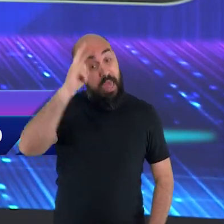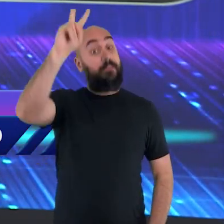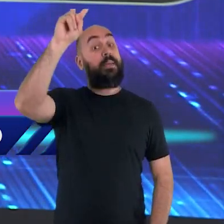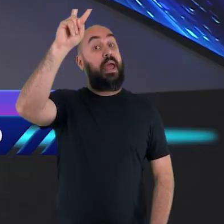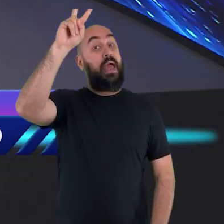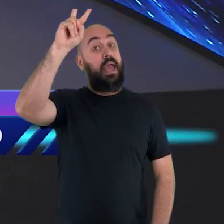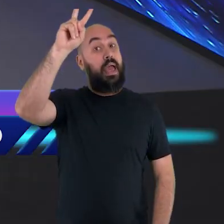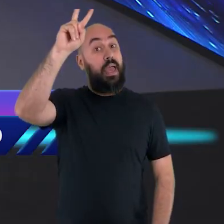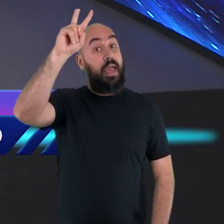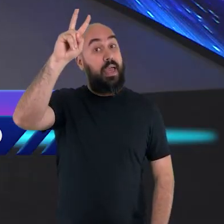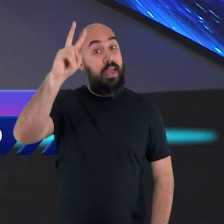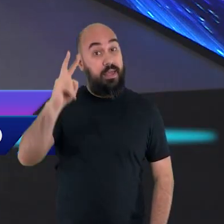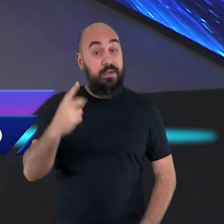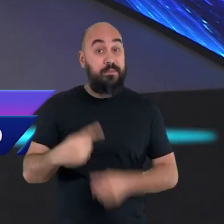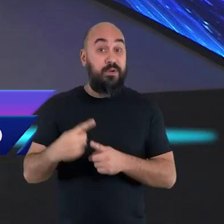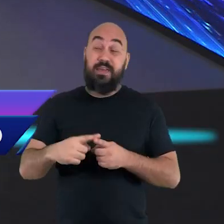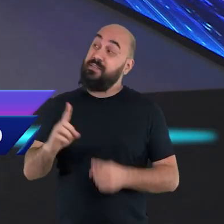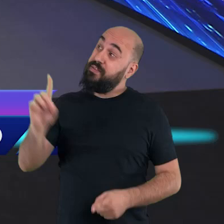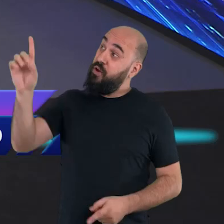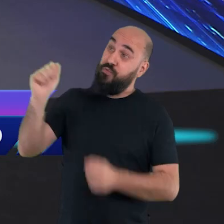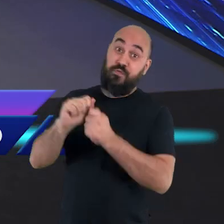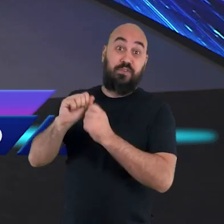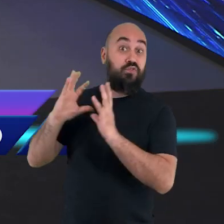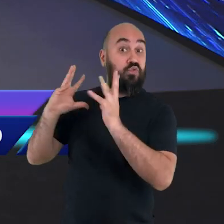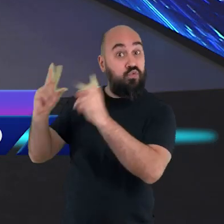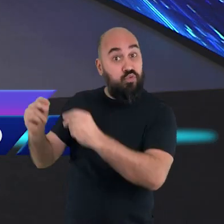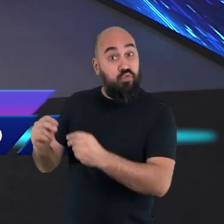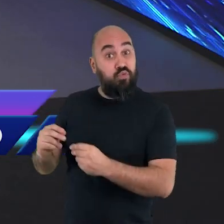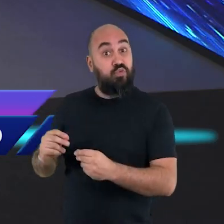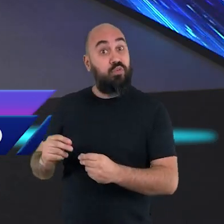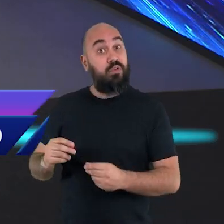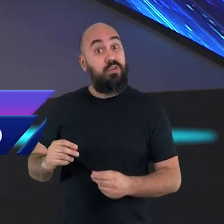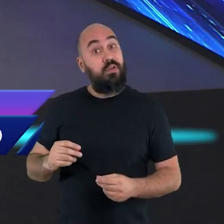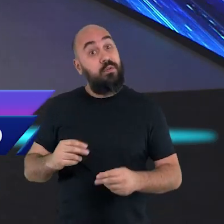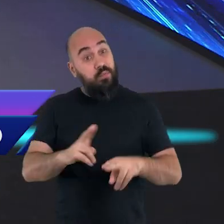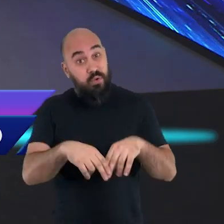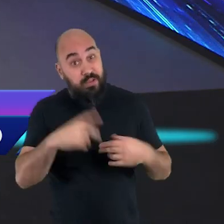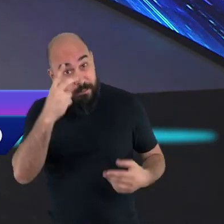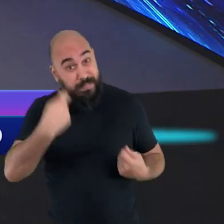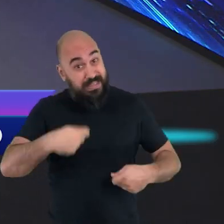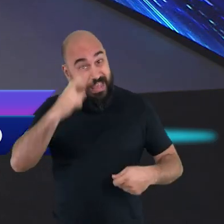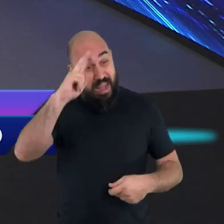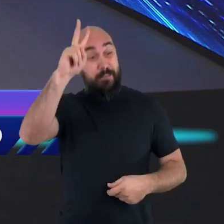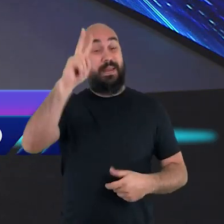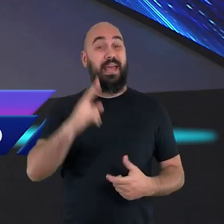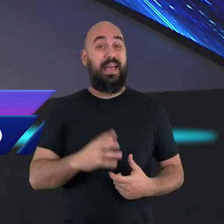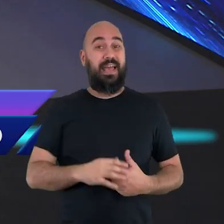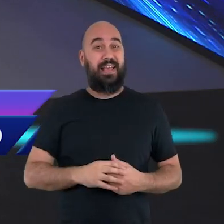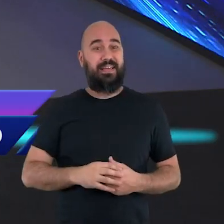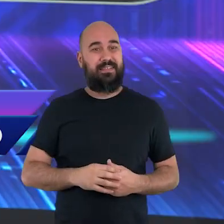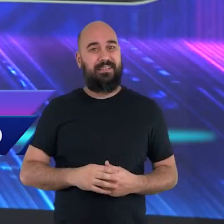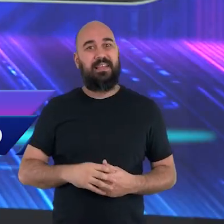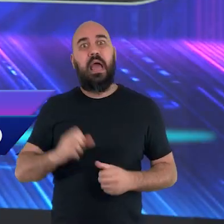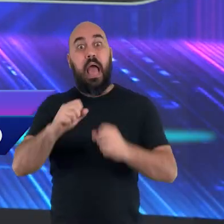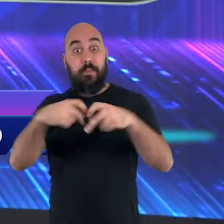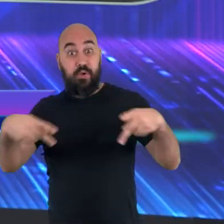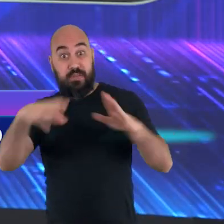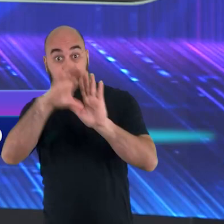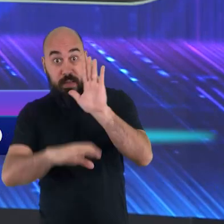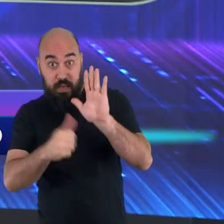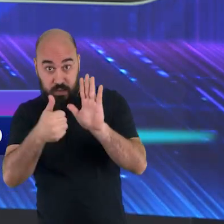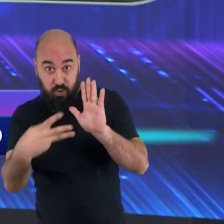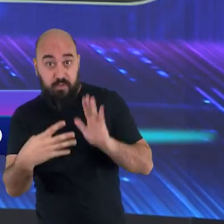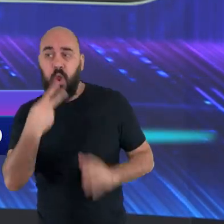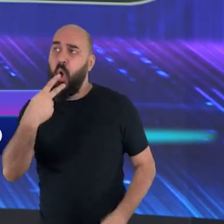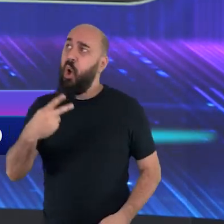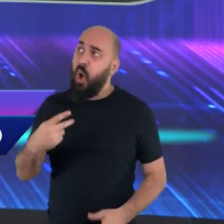tenho que me lembrar? Porque Deus criou todas as coisas. Em Apocalipse capítulo 14, o juízo chegou. Adorem a Deus. Temam a Deus.